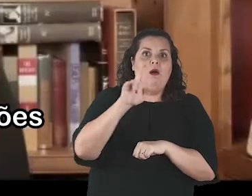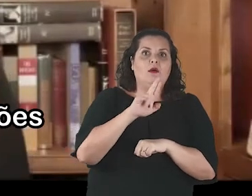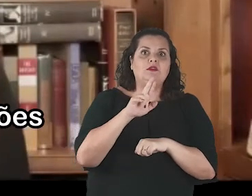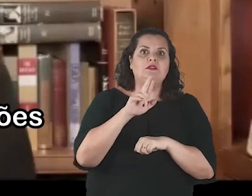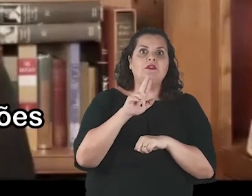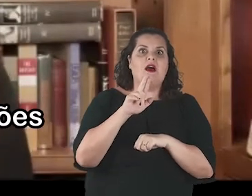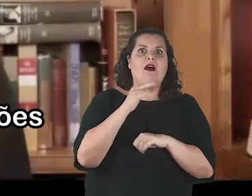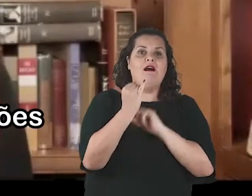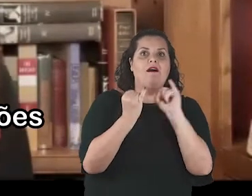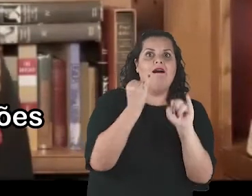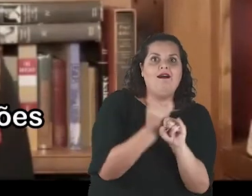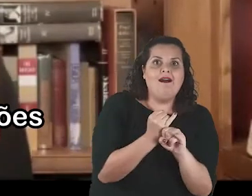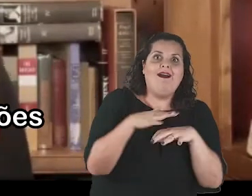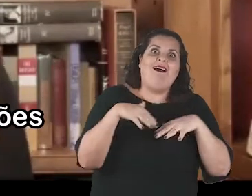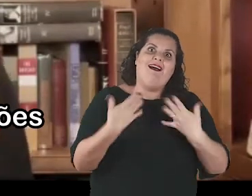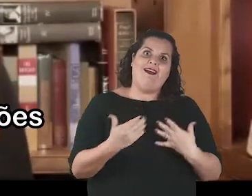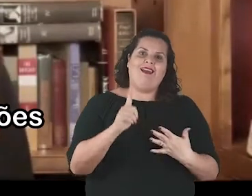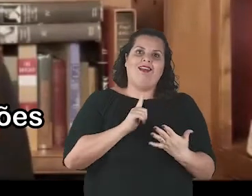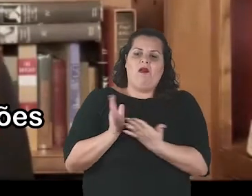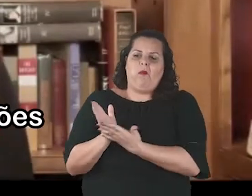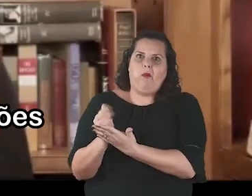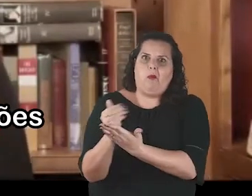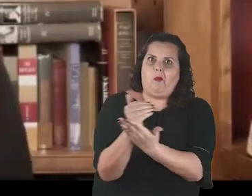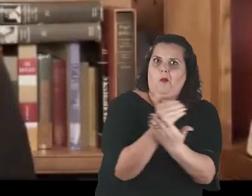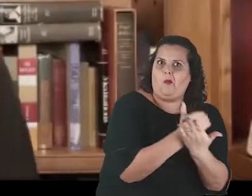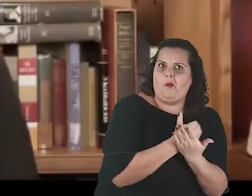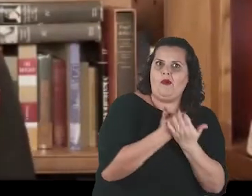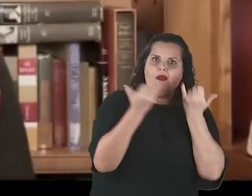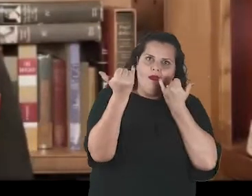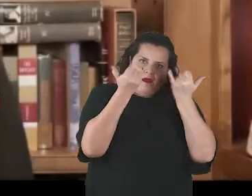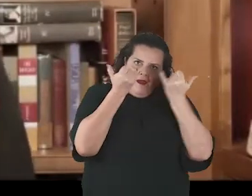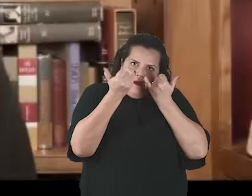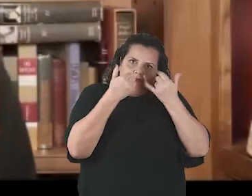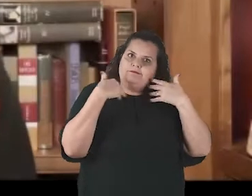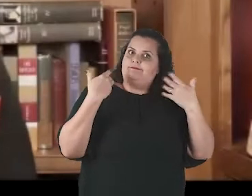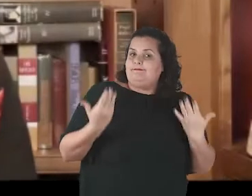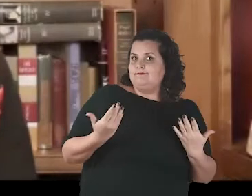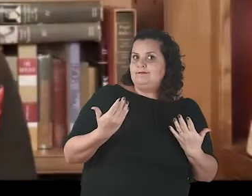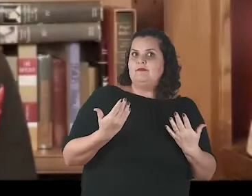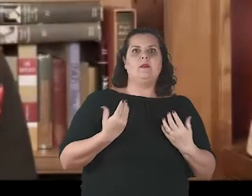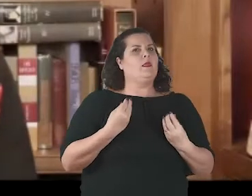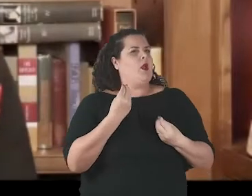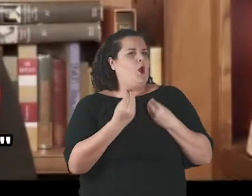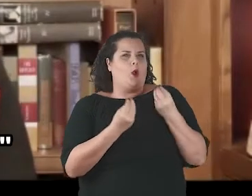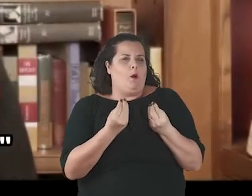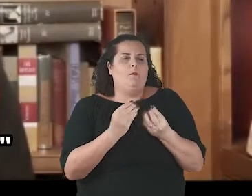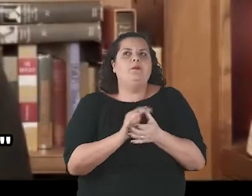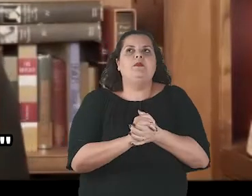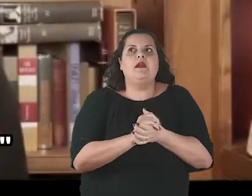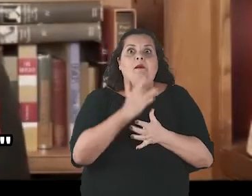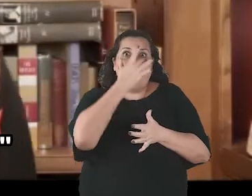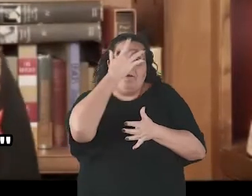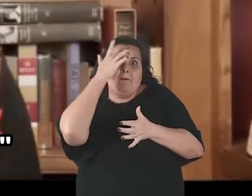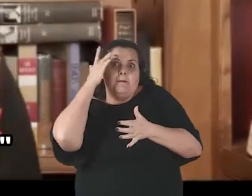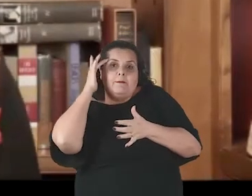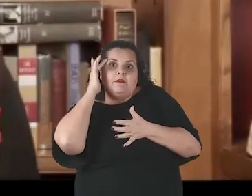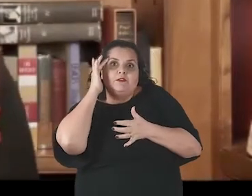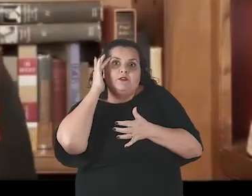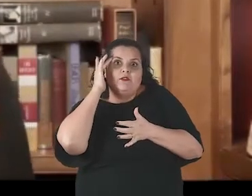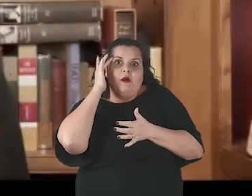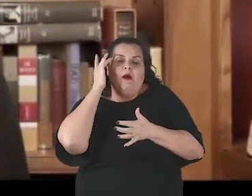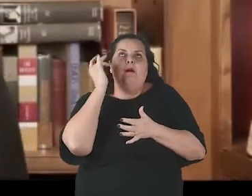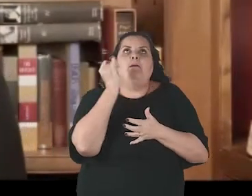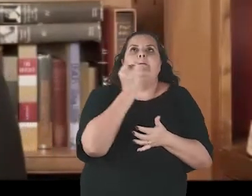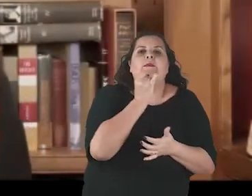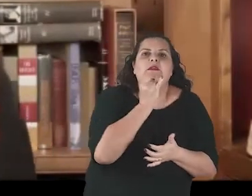operacionais críticos, incluindo recompensas e punições em tempo real, como, por exemplo, será que